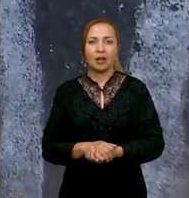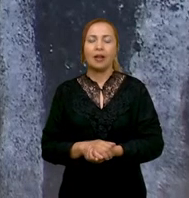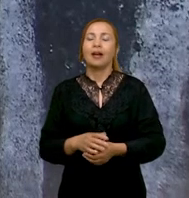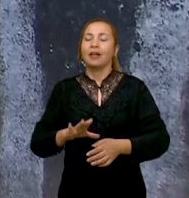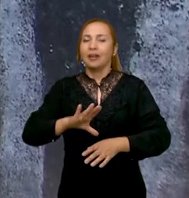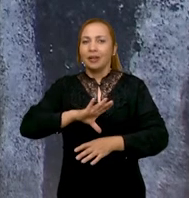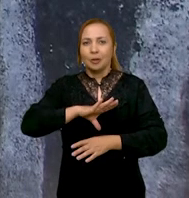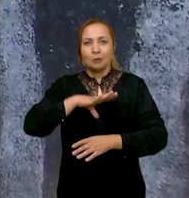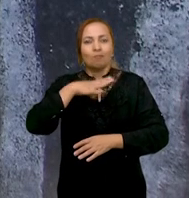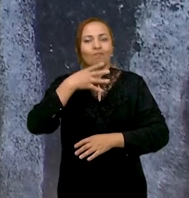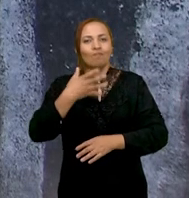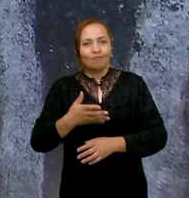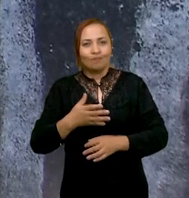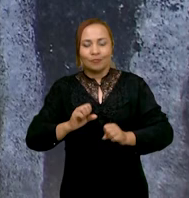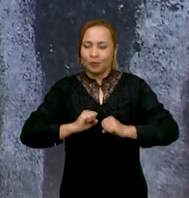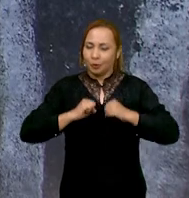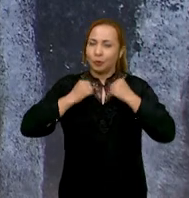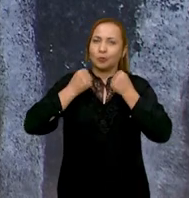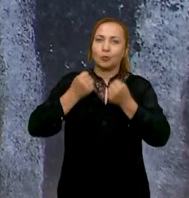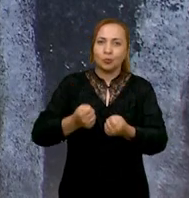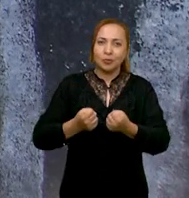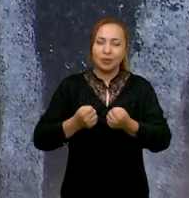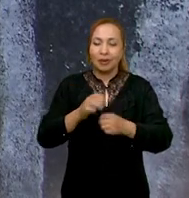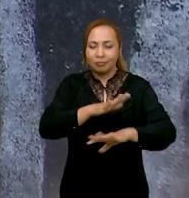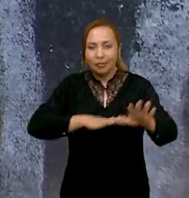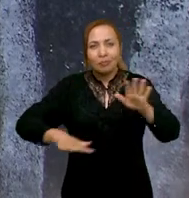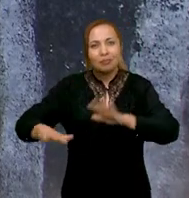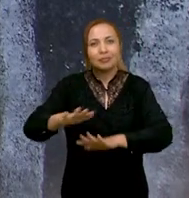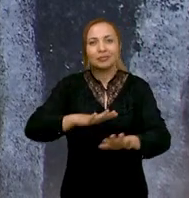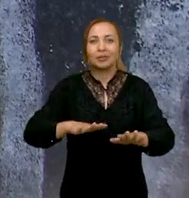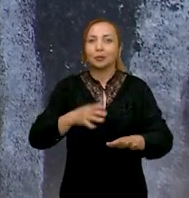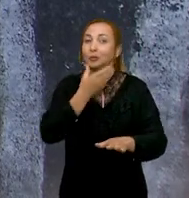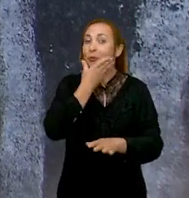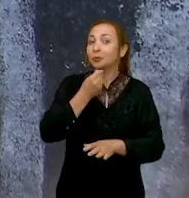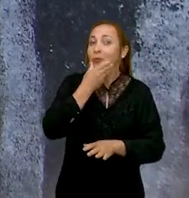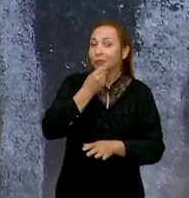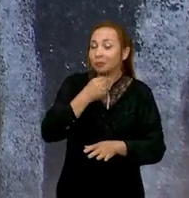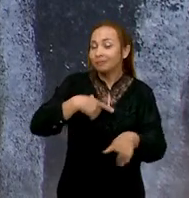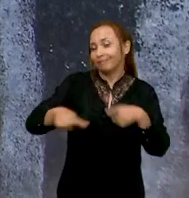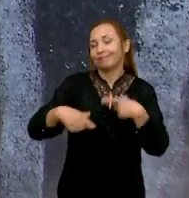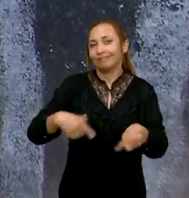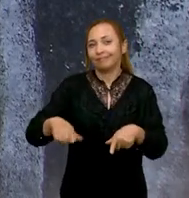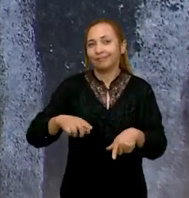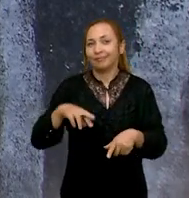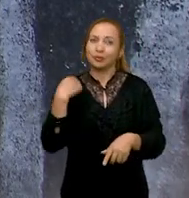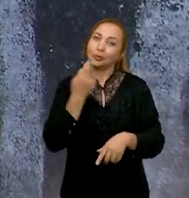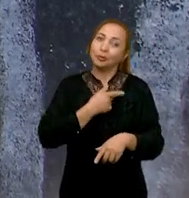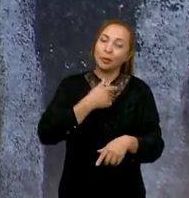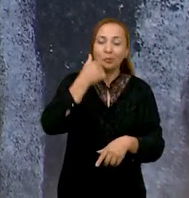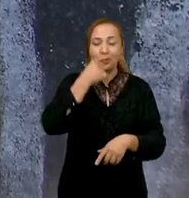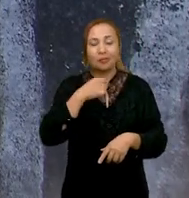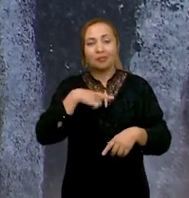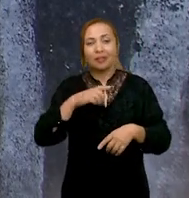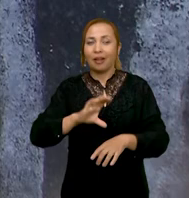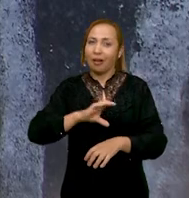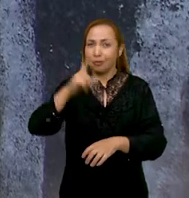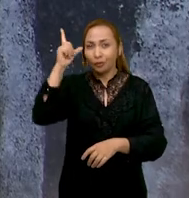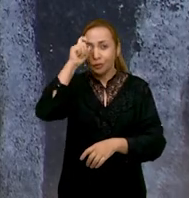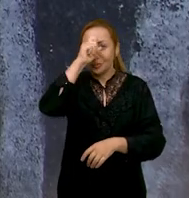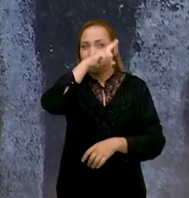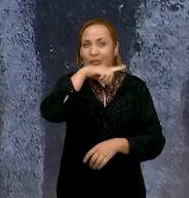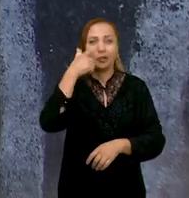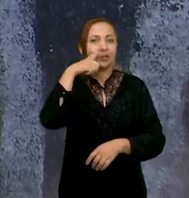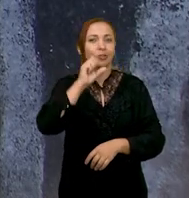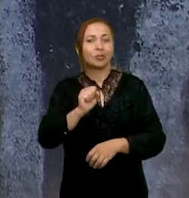É desafiador. É desafiador porque, assim, é um meio masculino, né? Então, a gente tem essas dificuldades, né? De